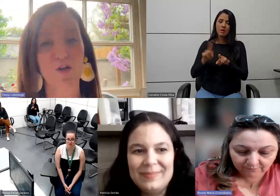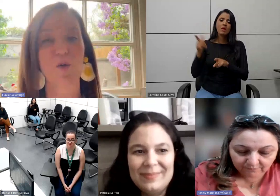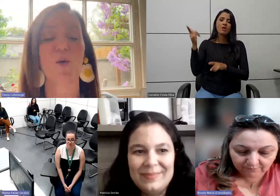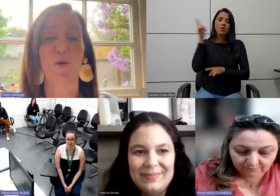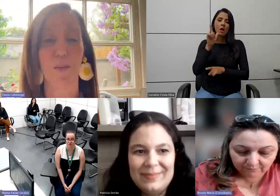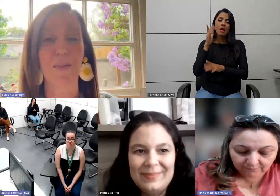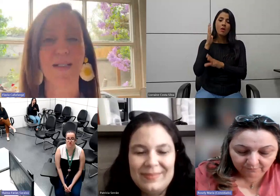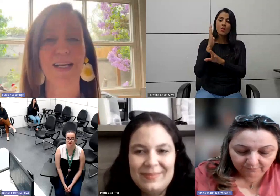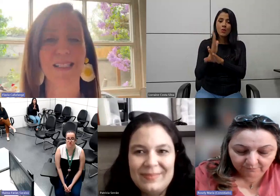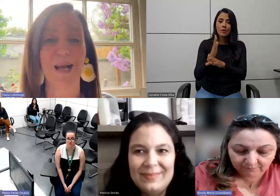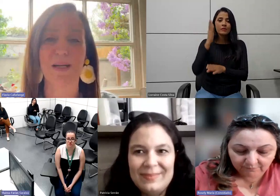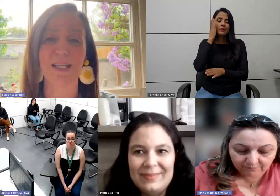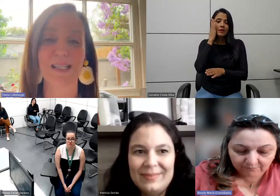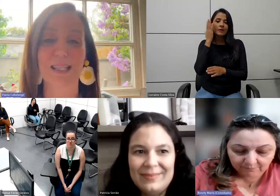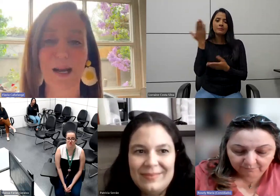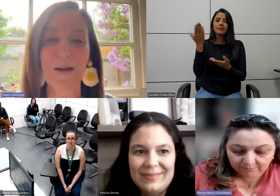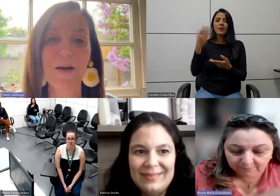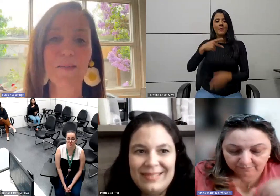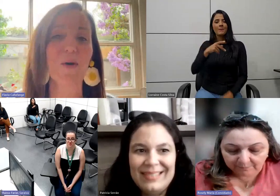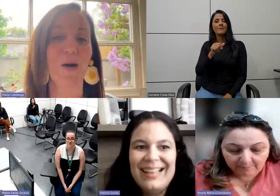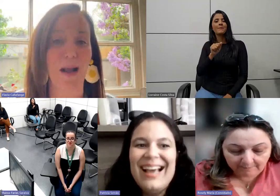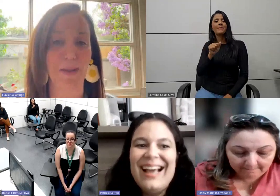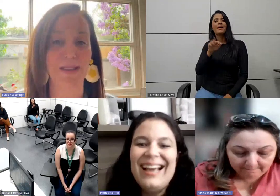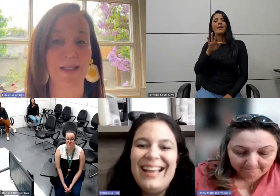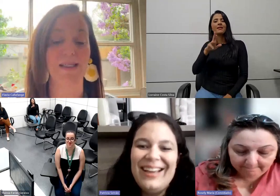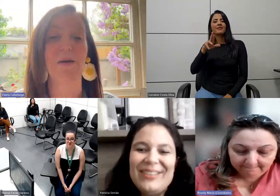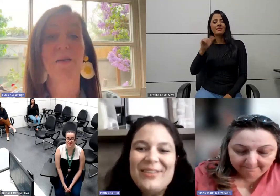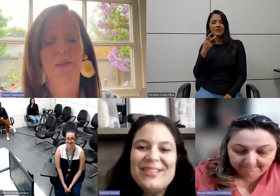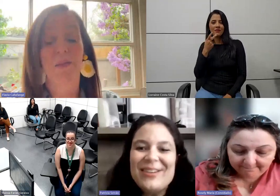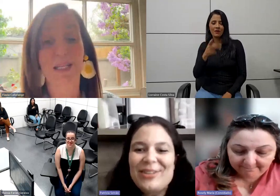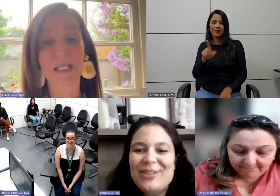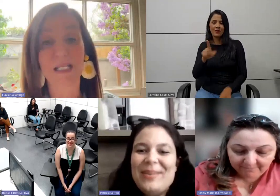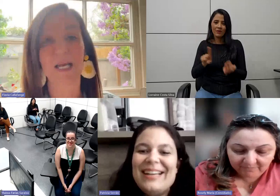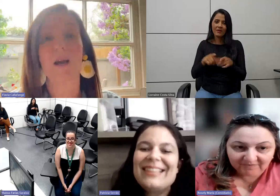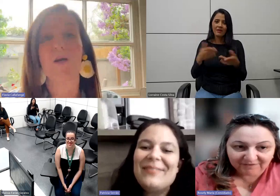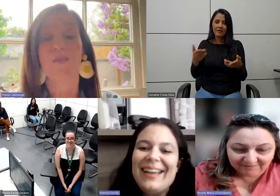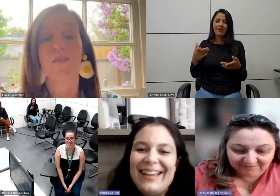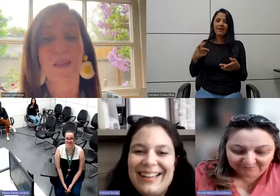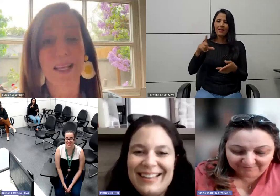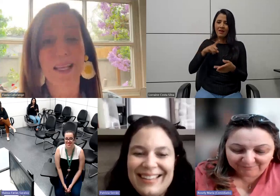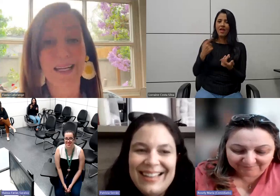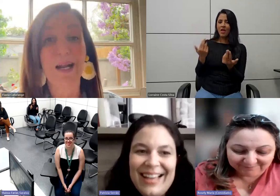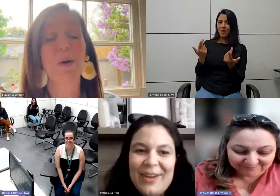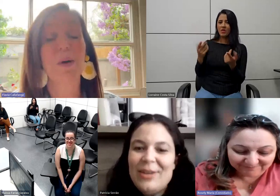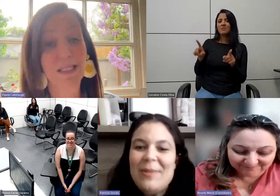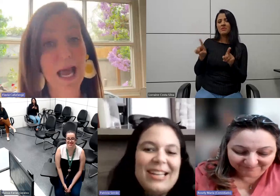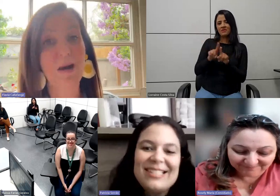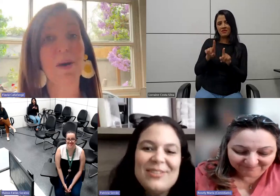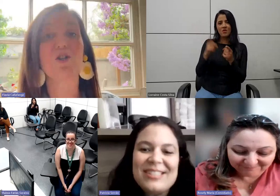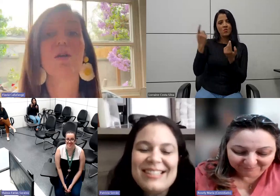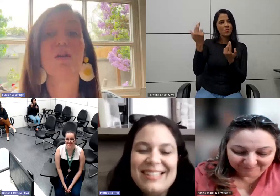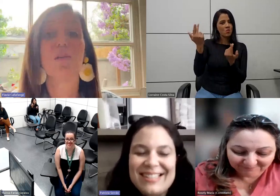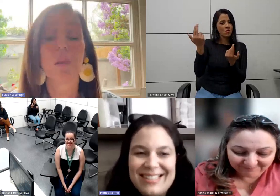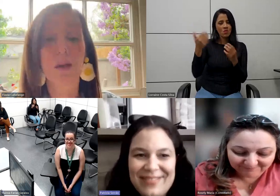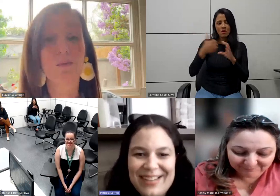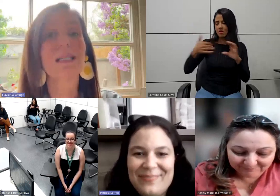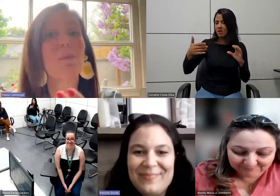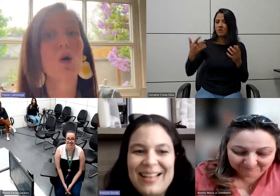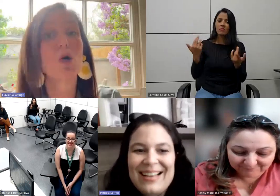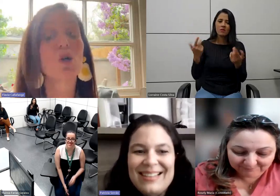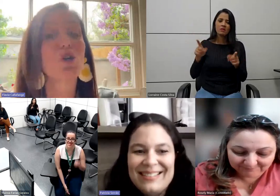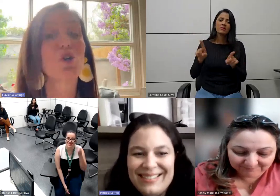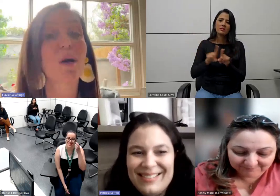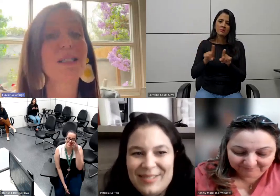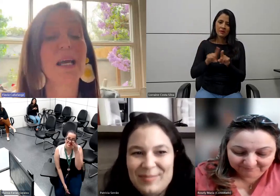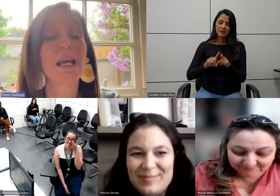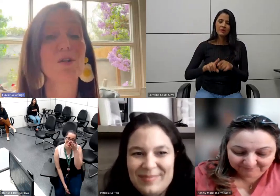o diagnóstico, como a Patrícia, a Patrícia até pulou, né, Patrícia? Eu tenho desautonomia também, eu tenho uma condição de sídios,